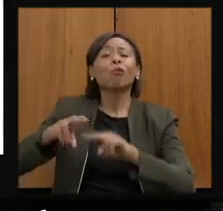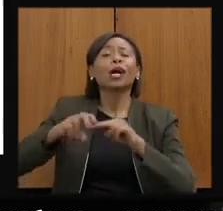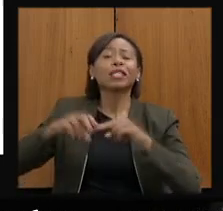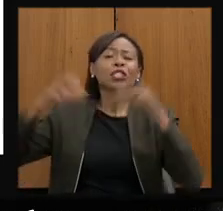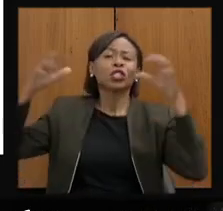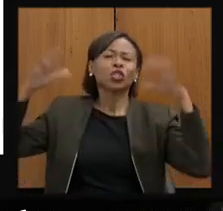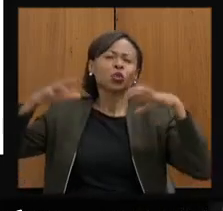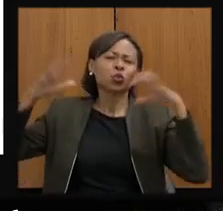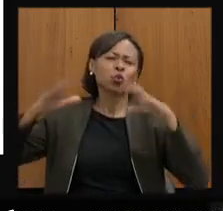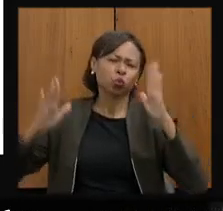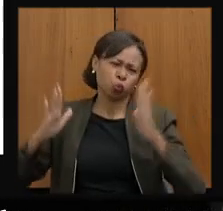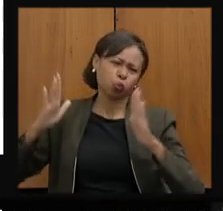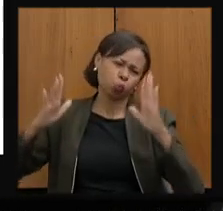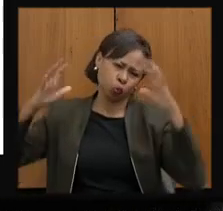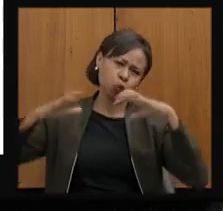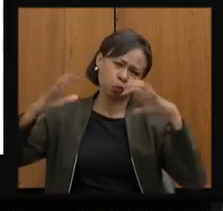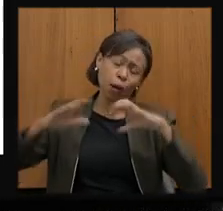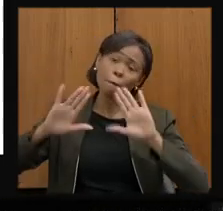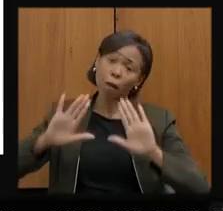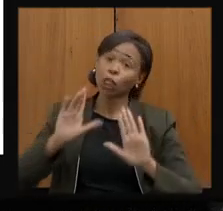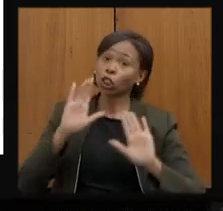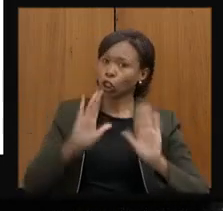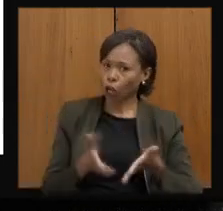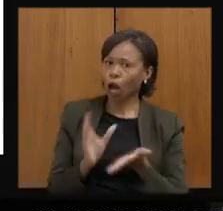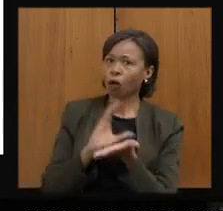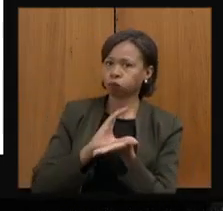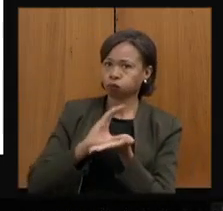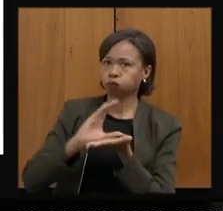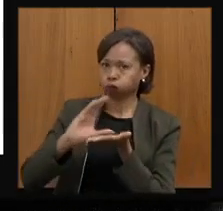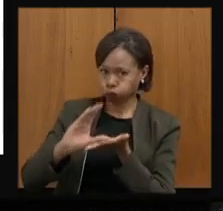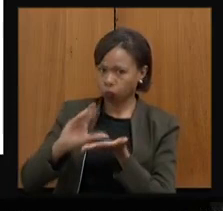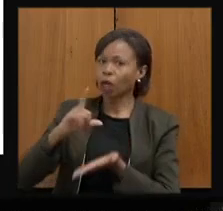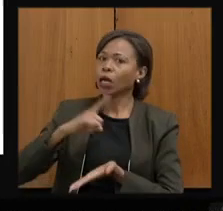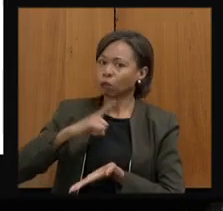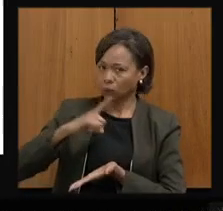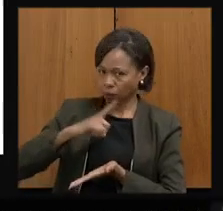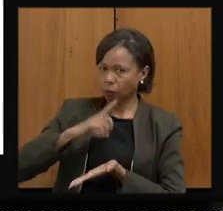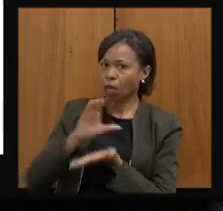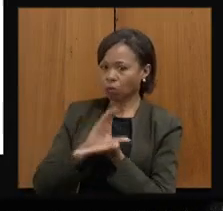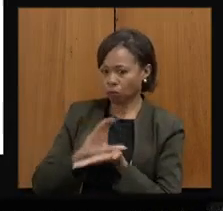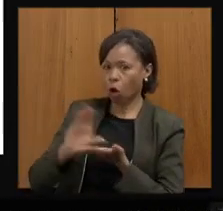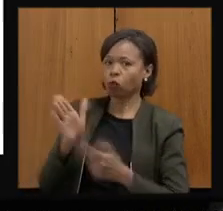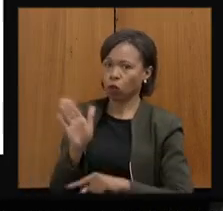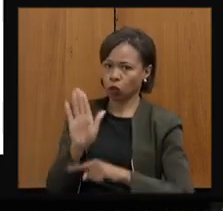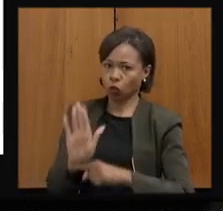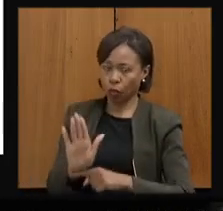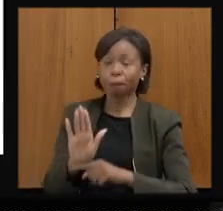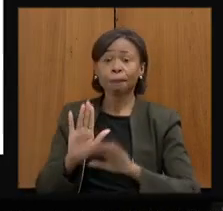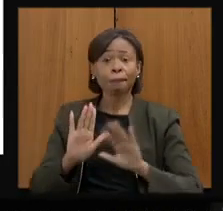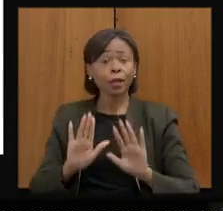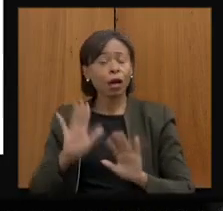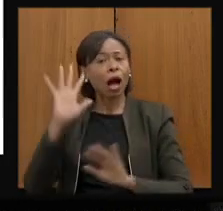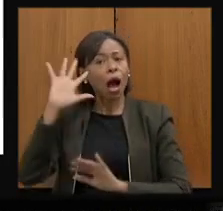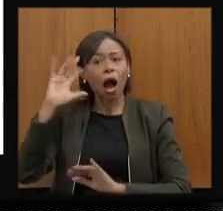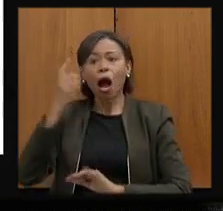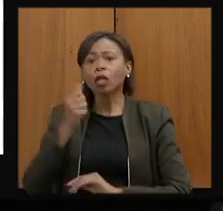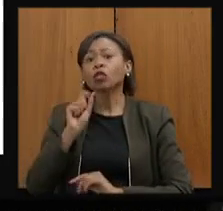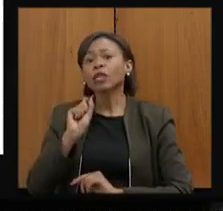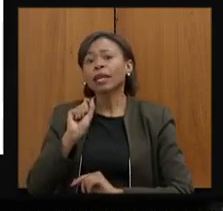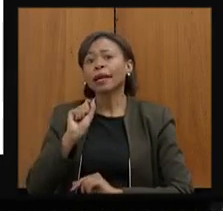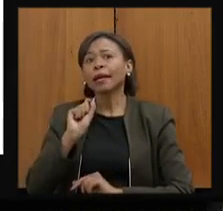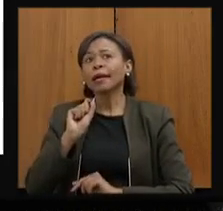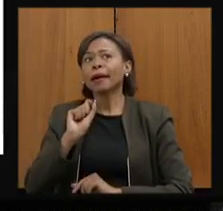têm um recurso disponibilizado para atender a esse tema. Então, acho que não é trivial